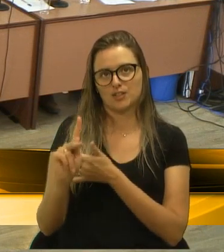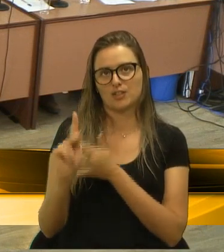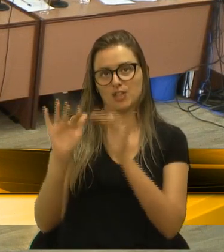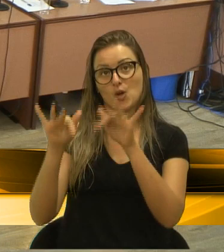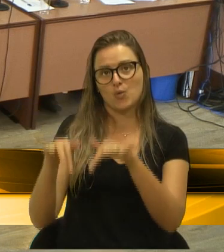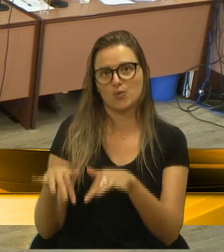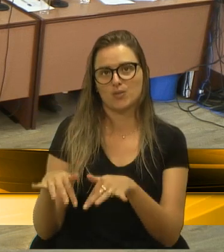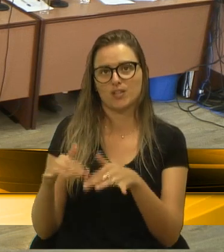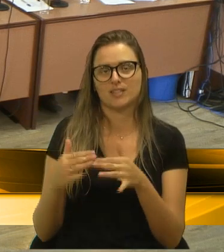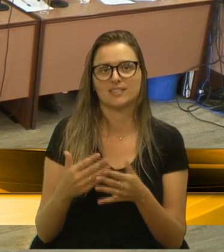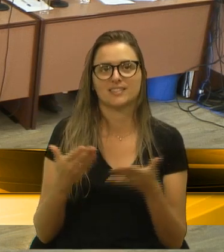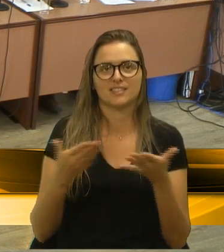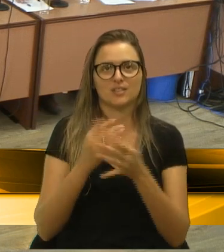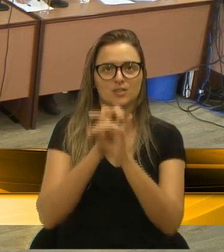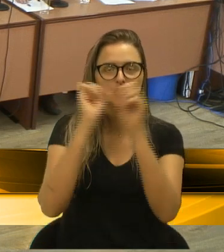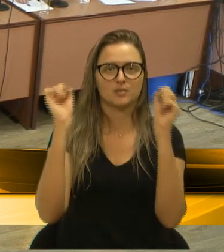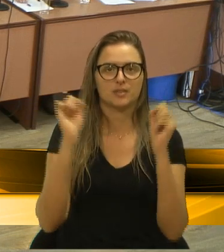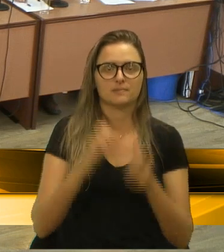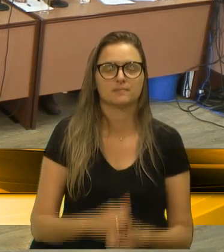amanhã de hoje.